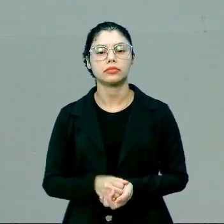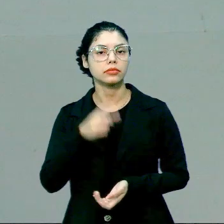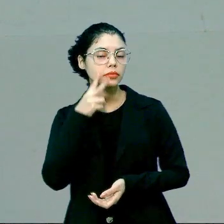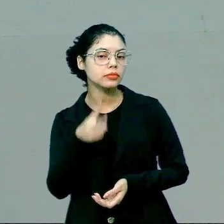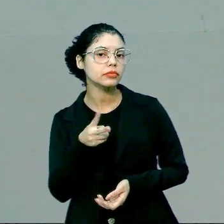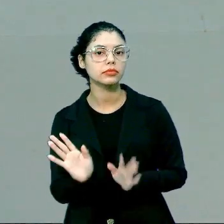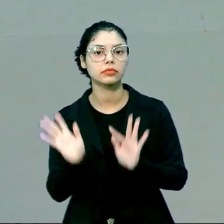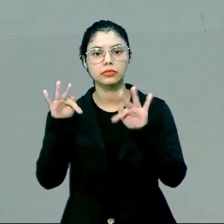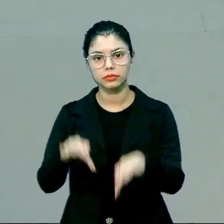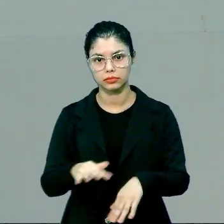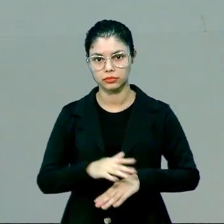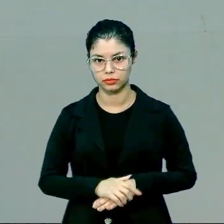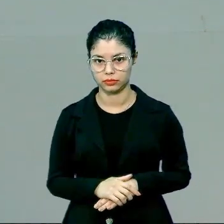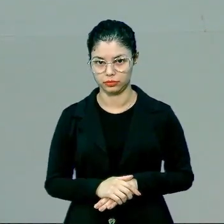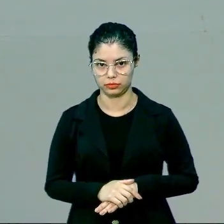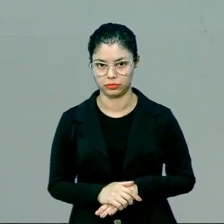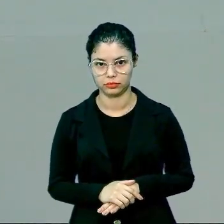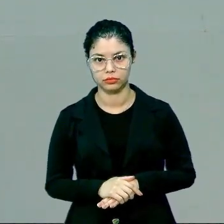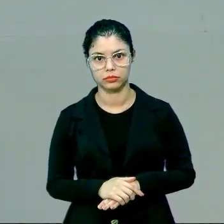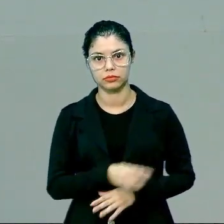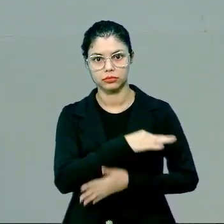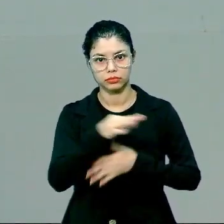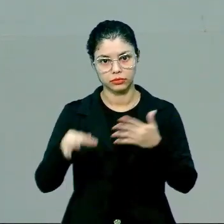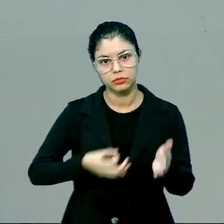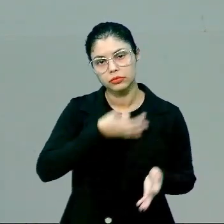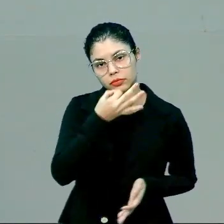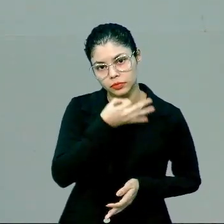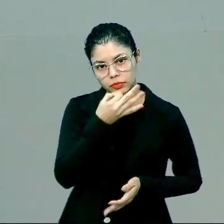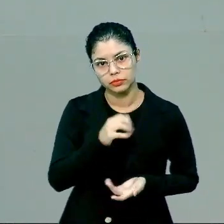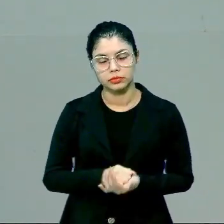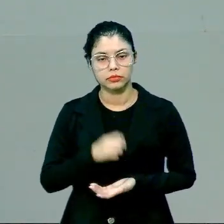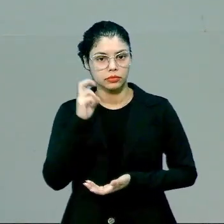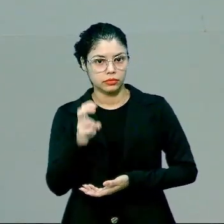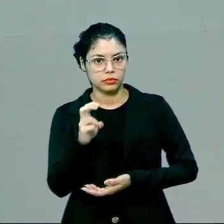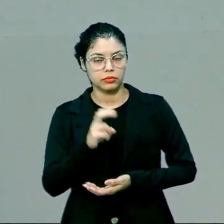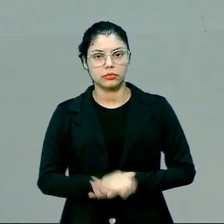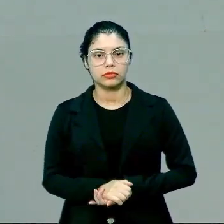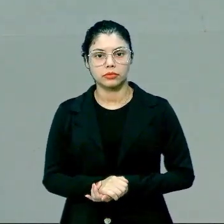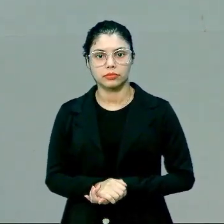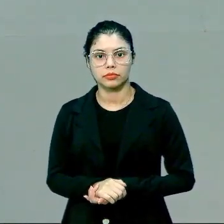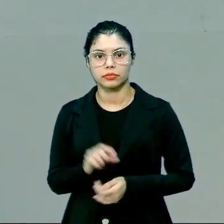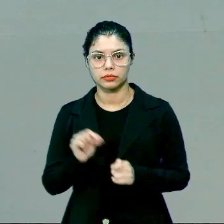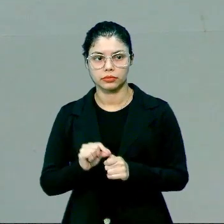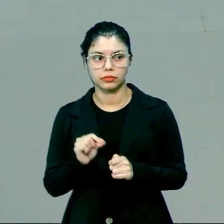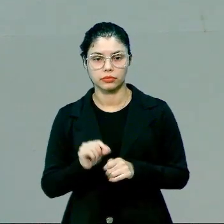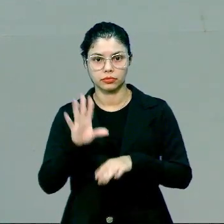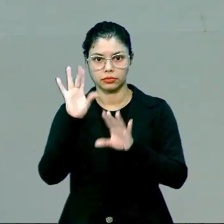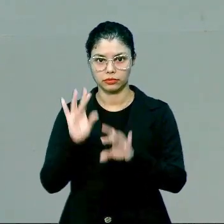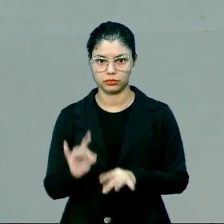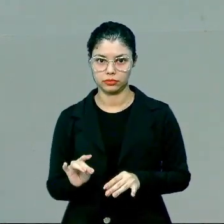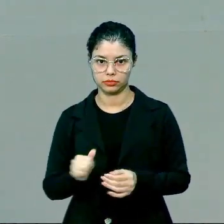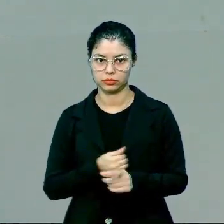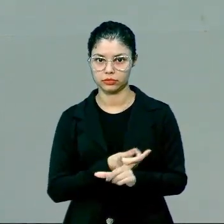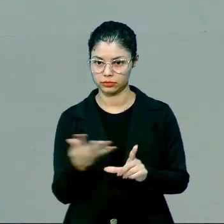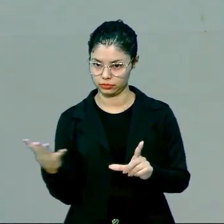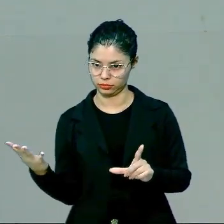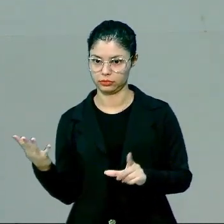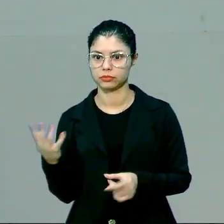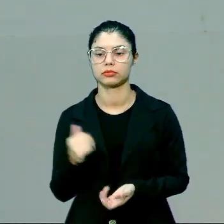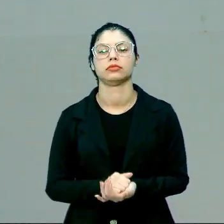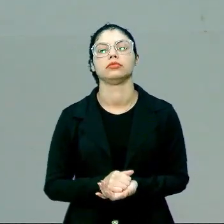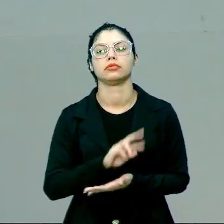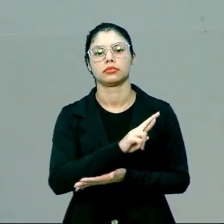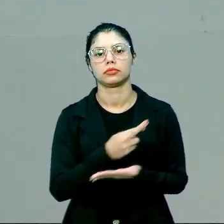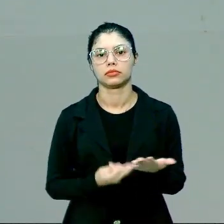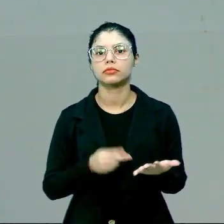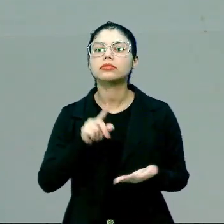nós iremos concluir os tipos de argumento, que é a aula número 5, nós fizemos uma espécie de série, série da